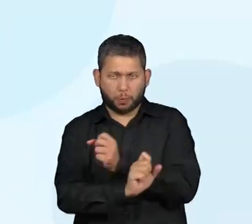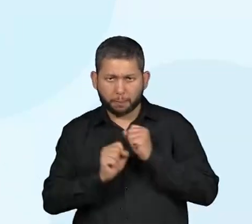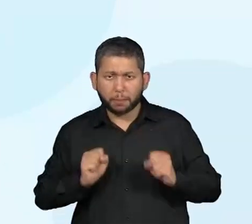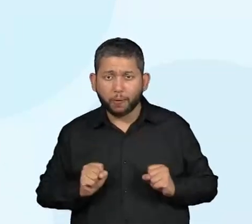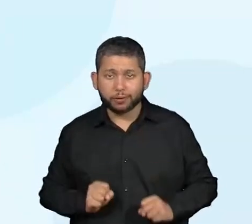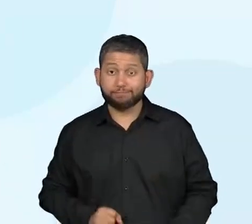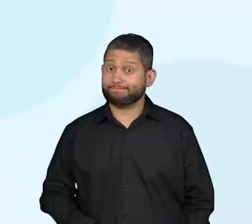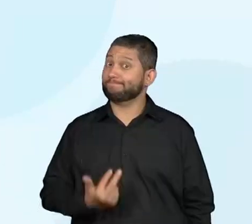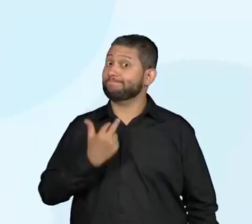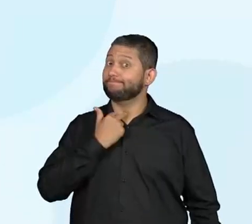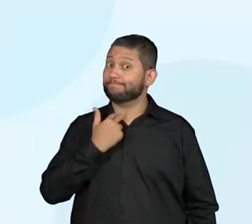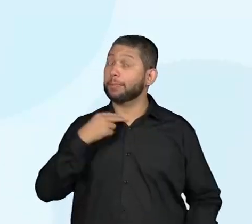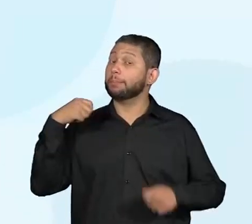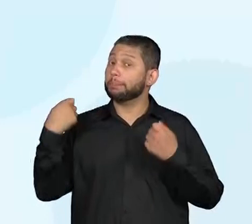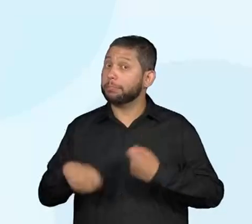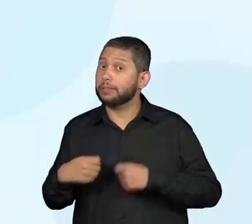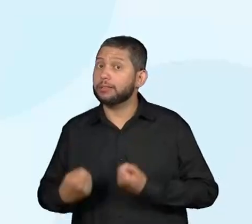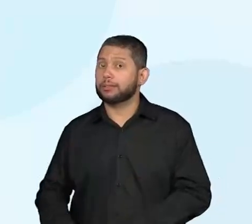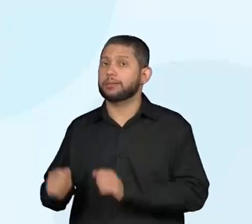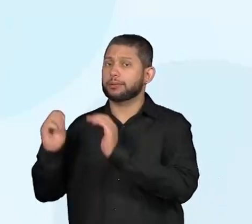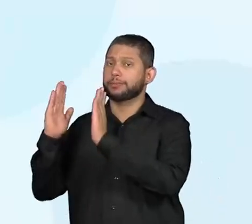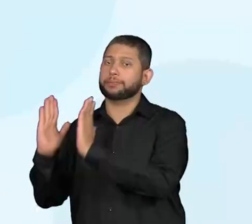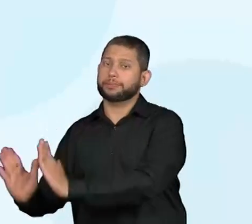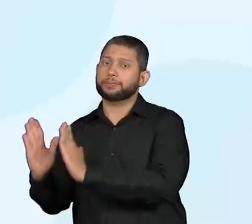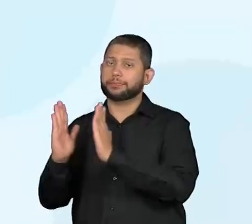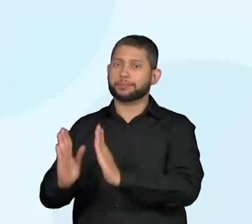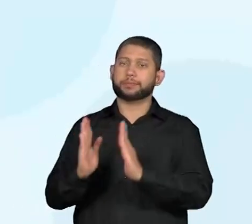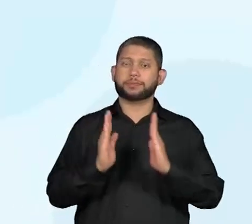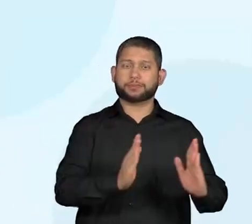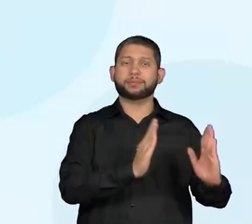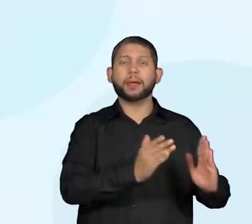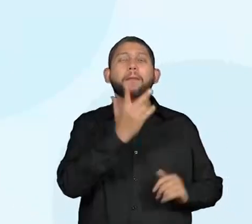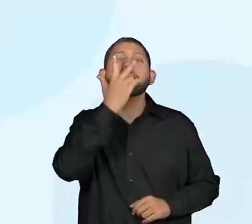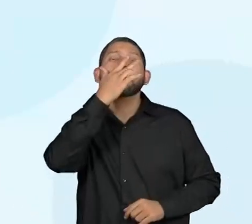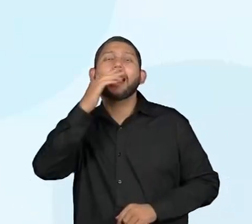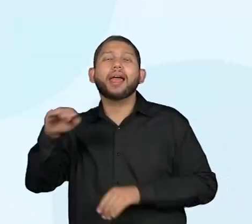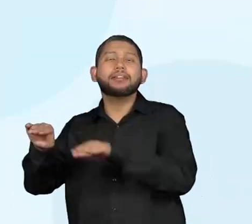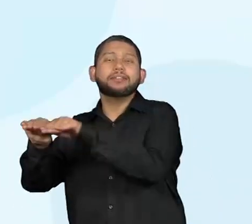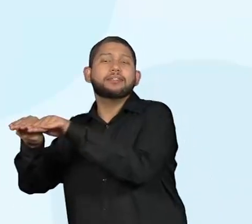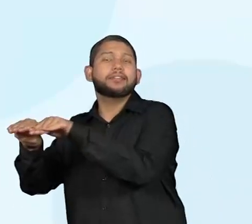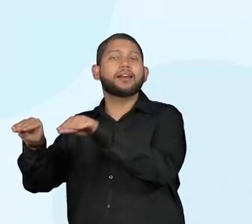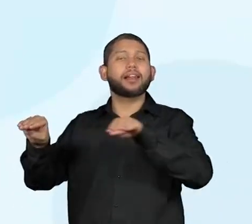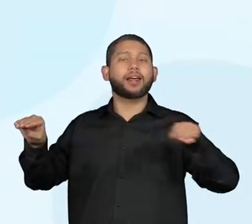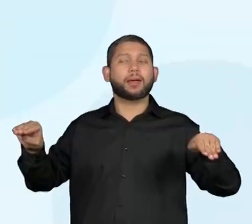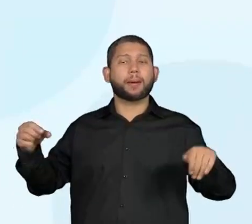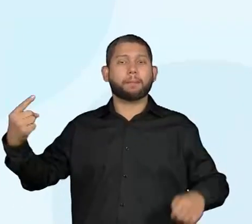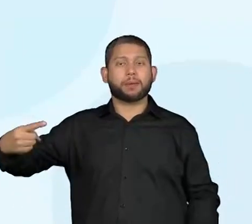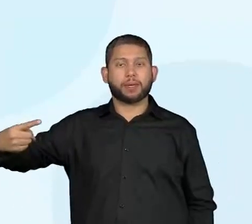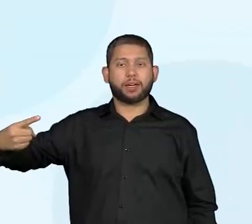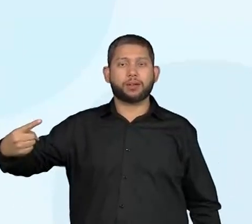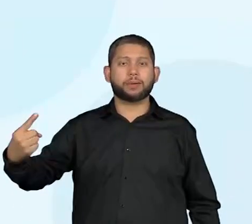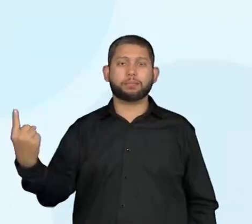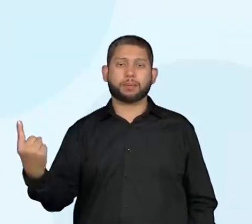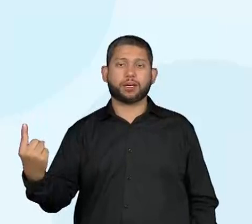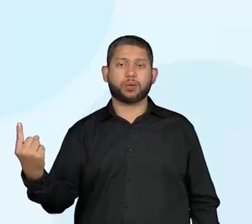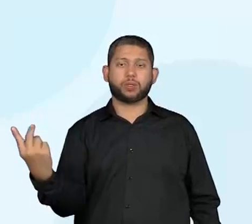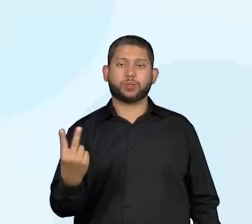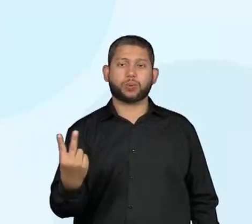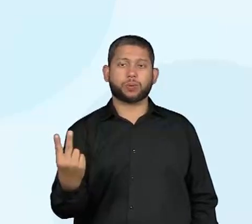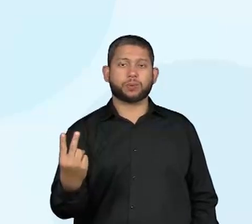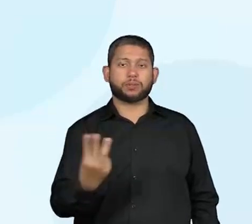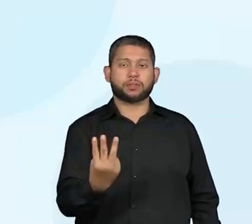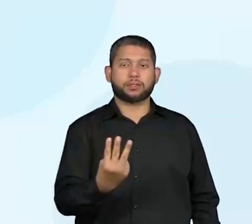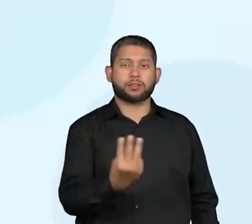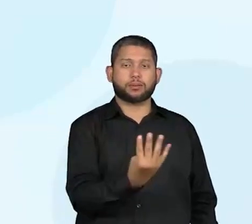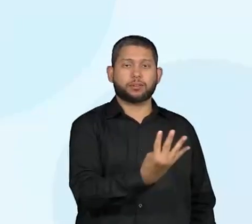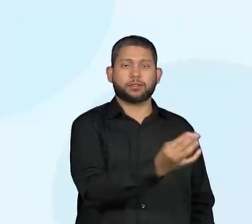Que apresente a introdução, que ela inicia a história introduzindo, que história é